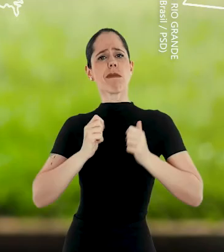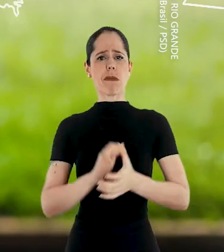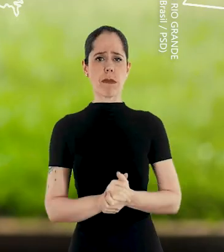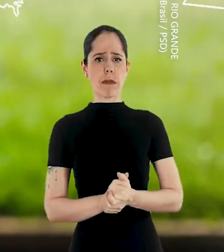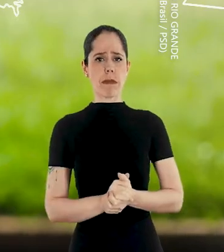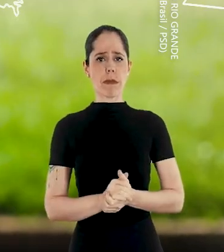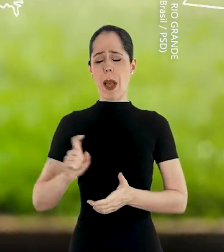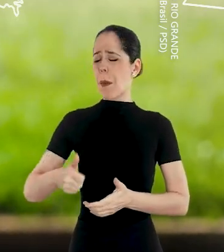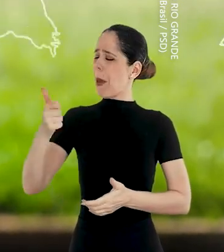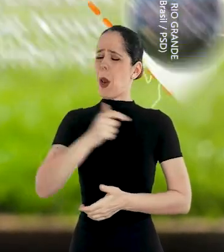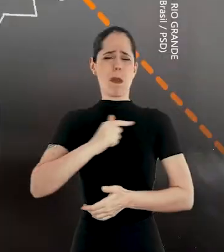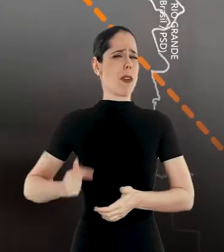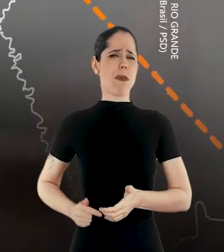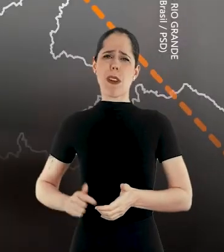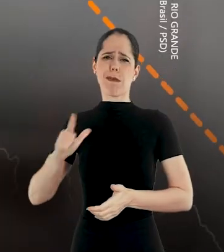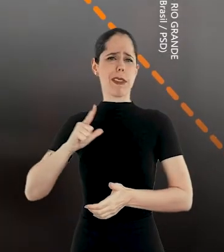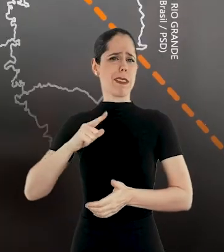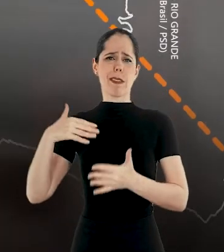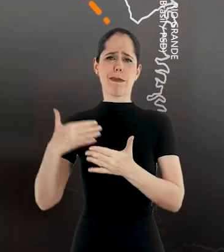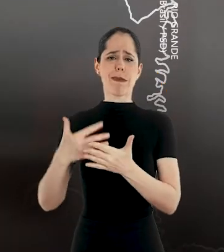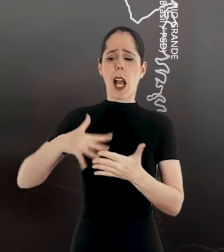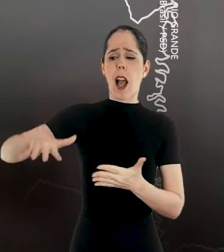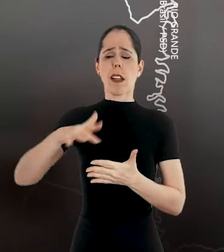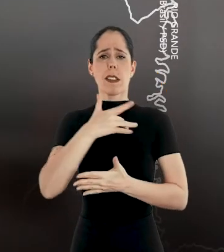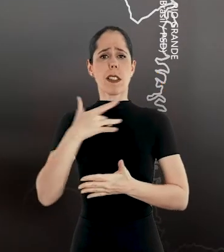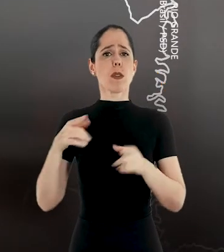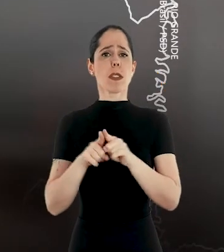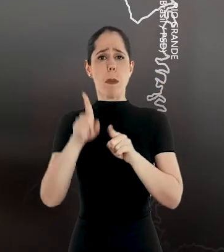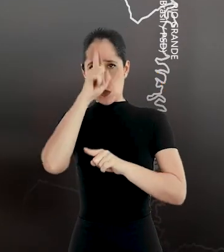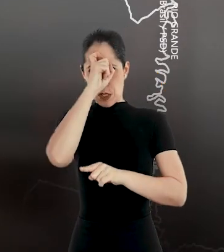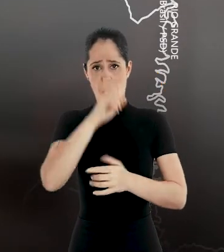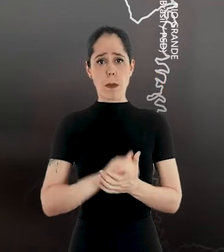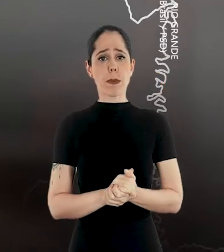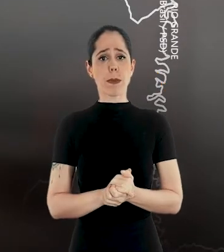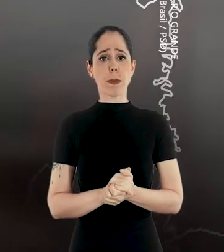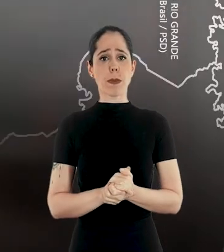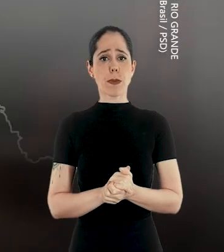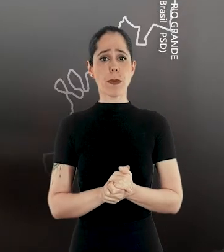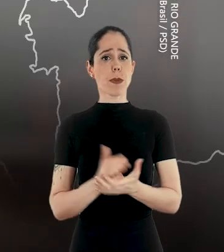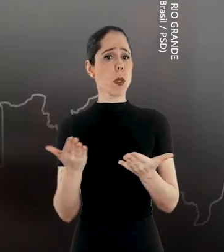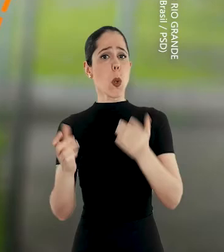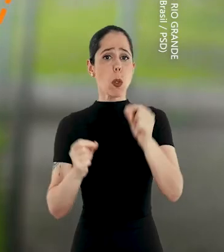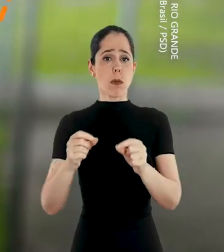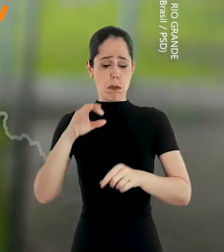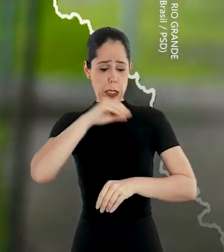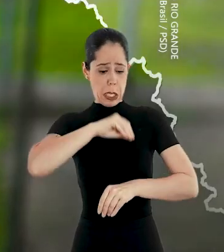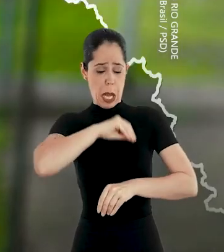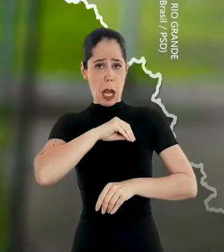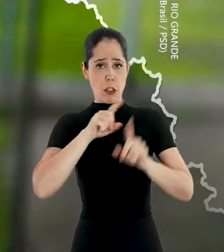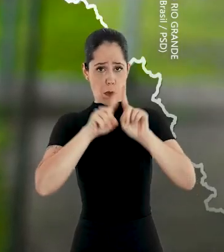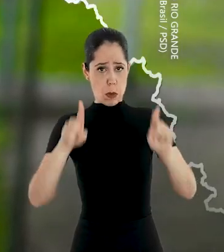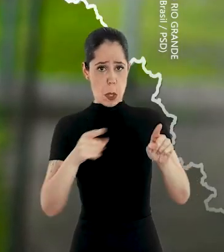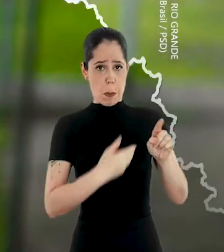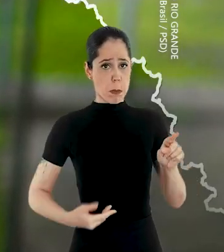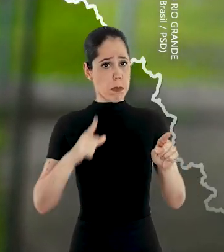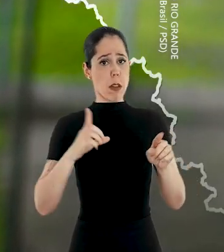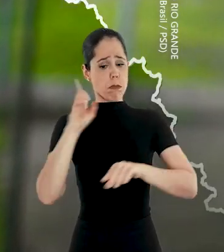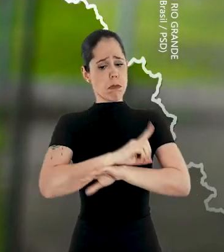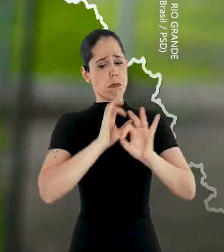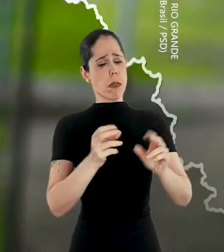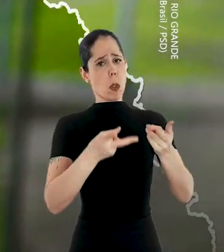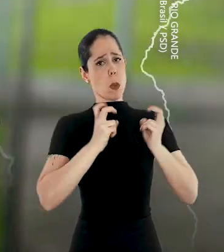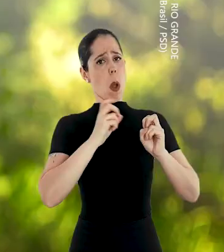a situação do comodismo. O melhor governador que nós tivemos para a área da saúde e para os hospitais. Hoje em dia o salário do